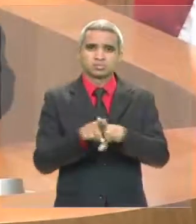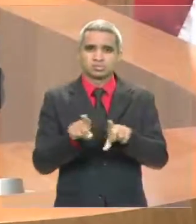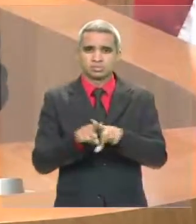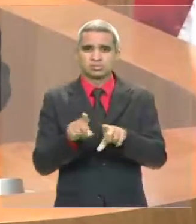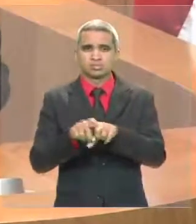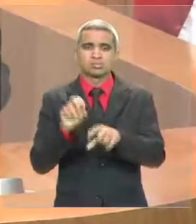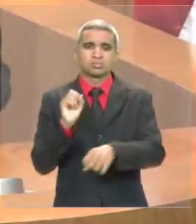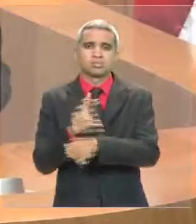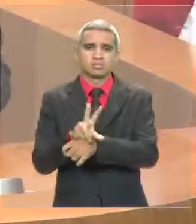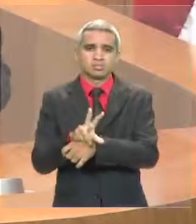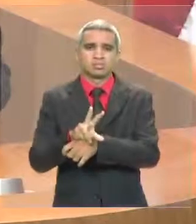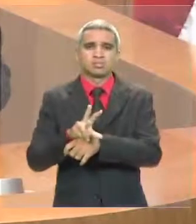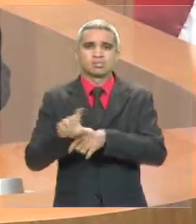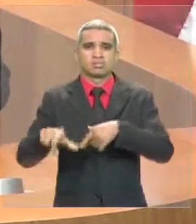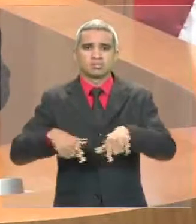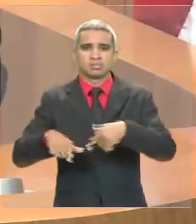trabalho.